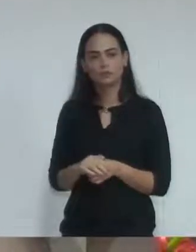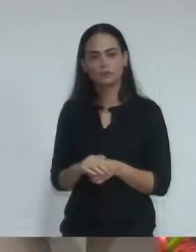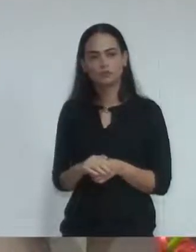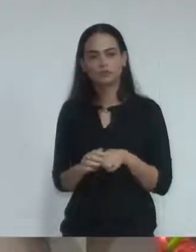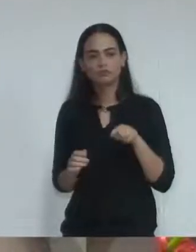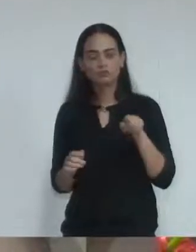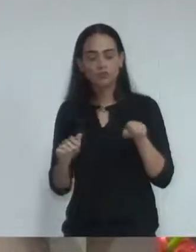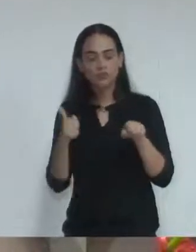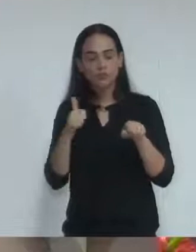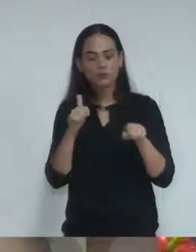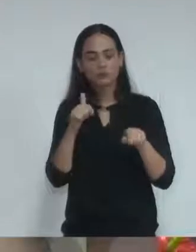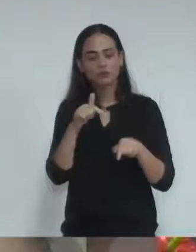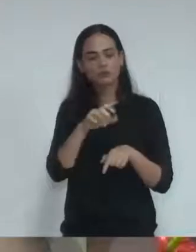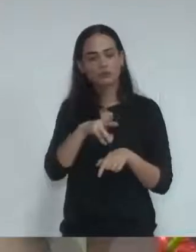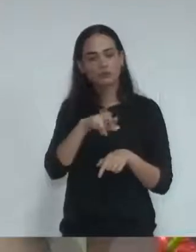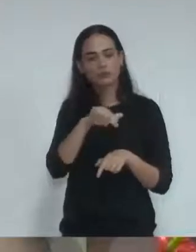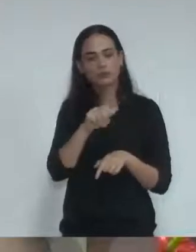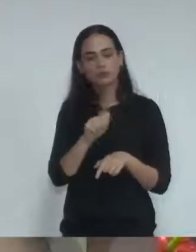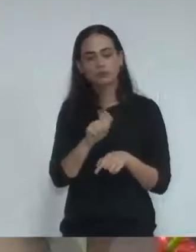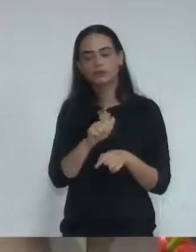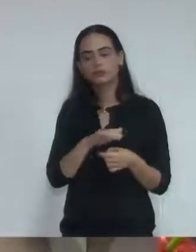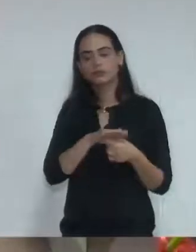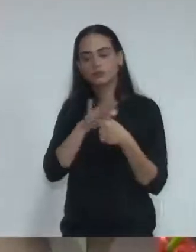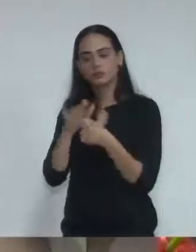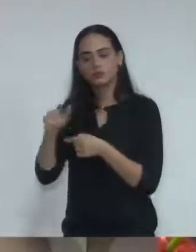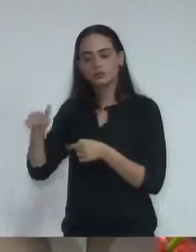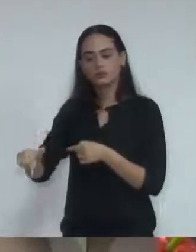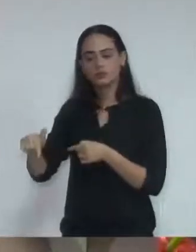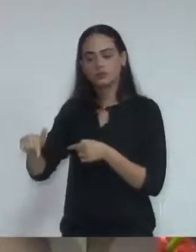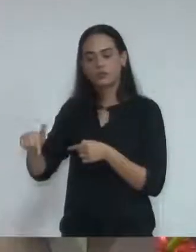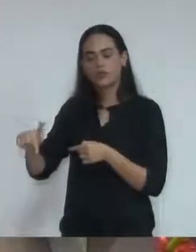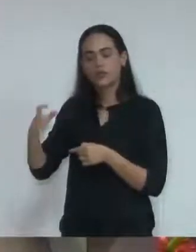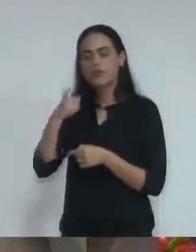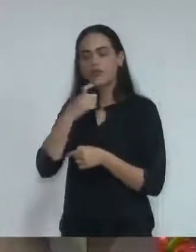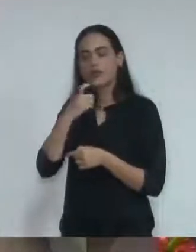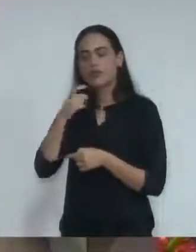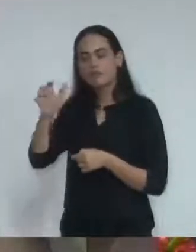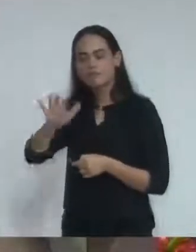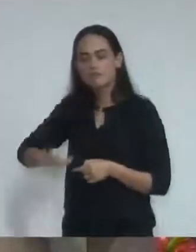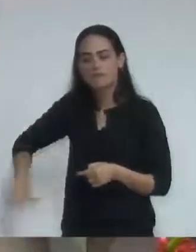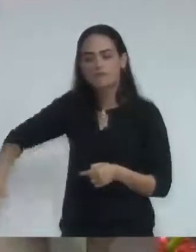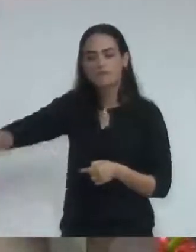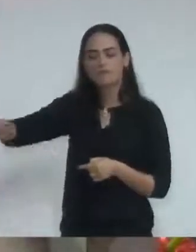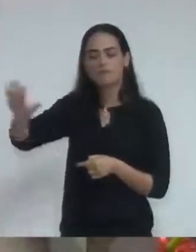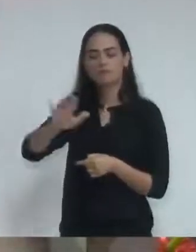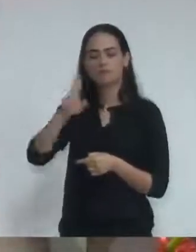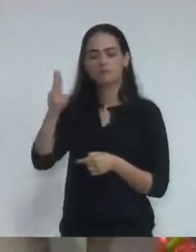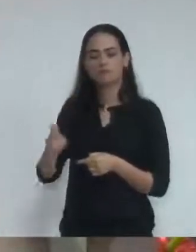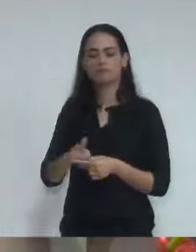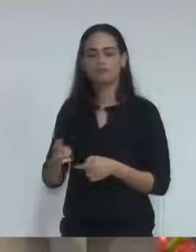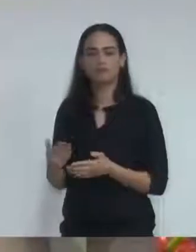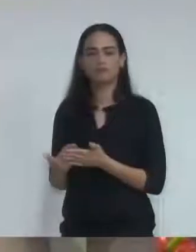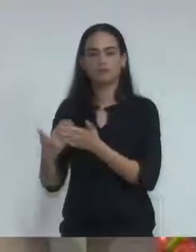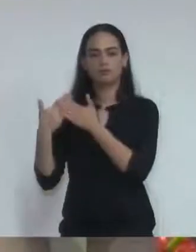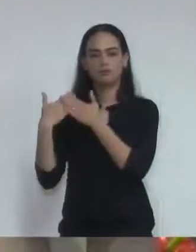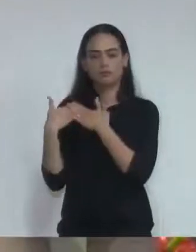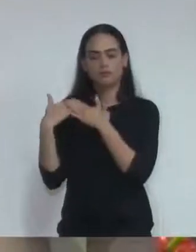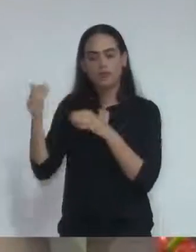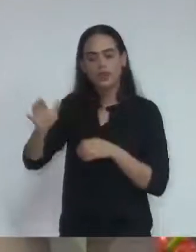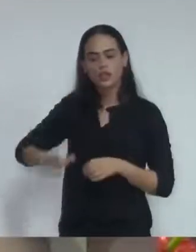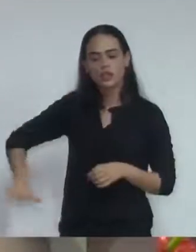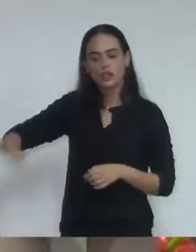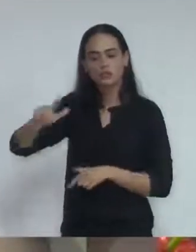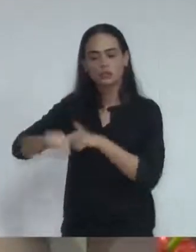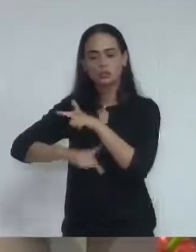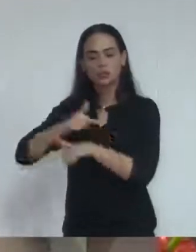arcebispo do Metropolitano de Campinas, e também sabemos dos bons trabalhos que ele promoveu aqui na nossa região